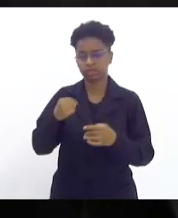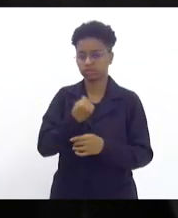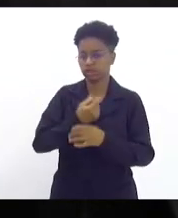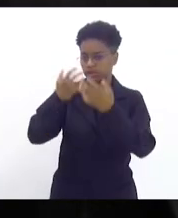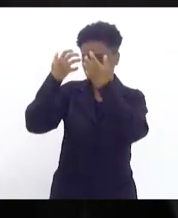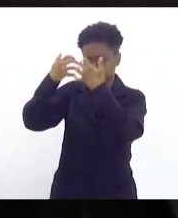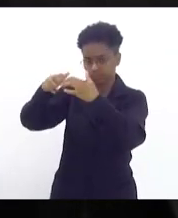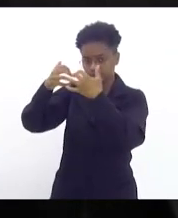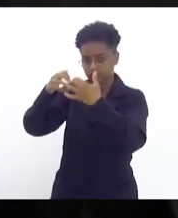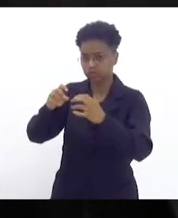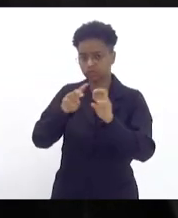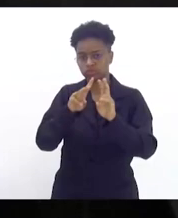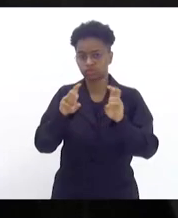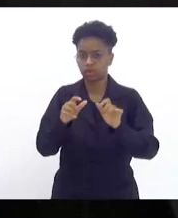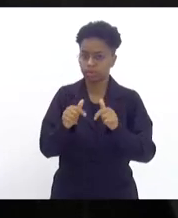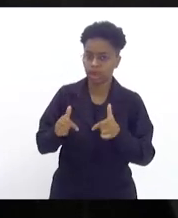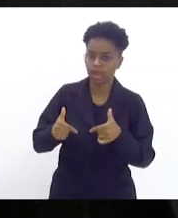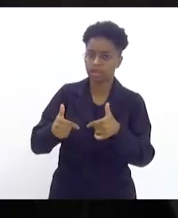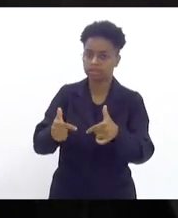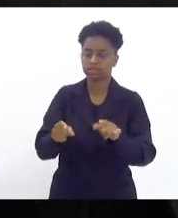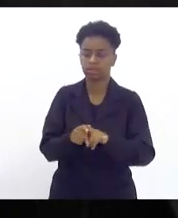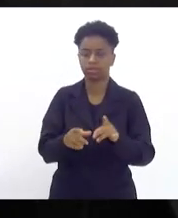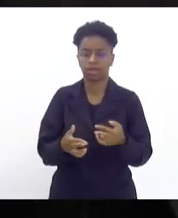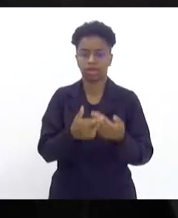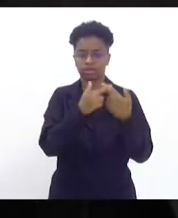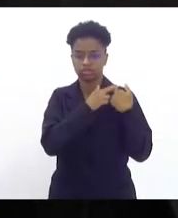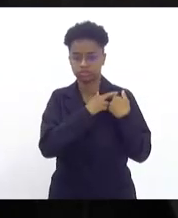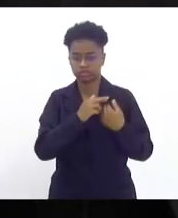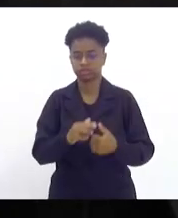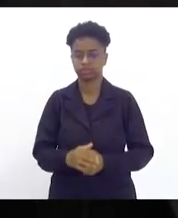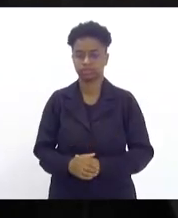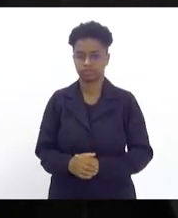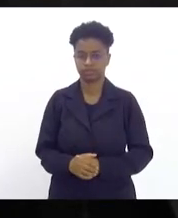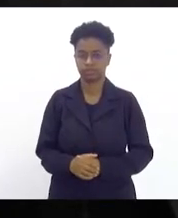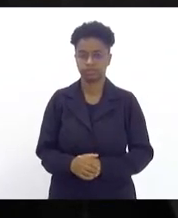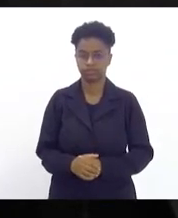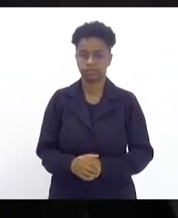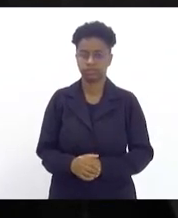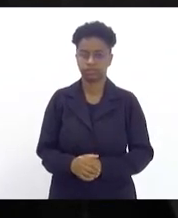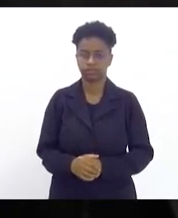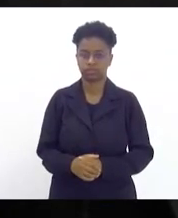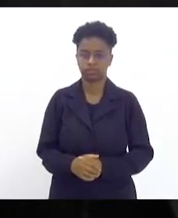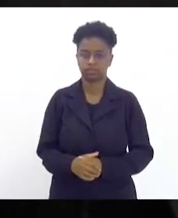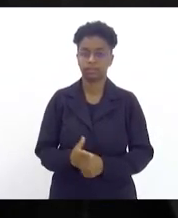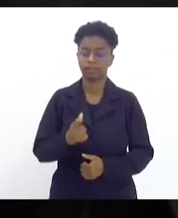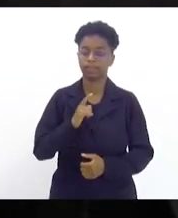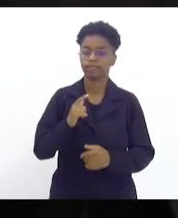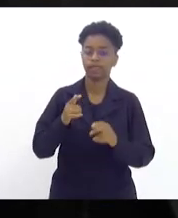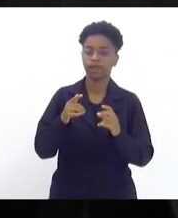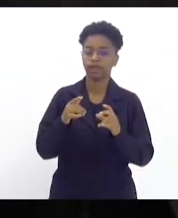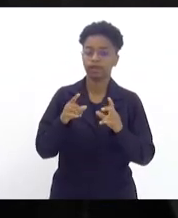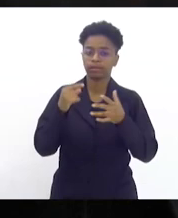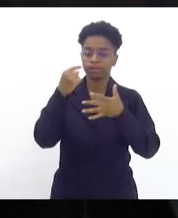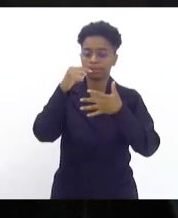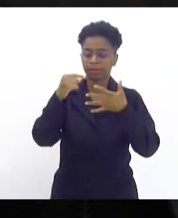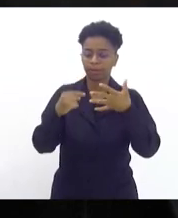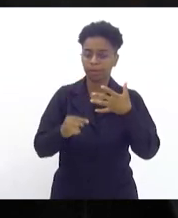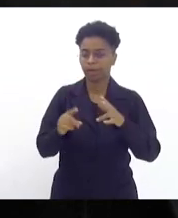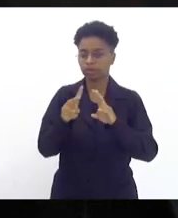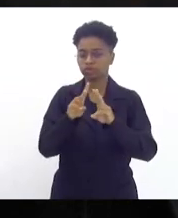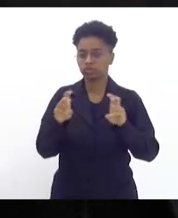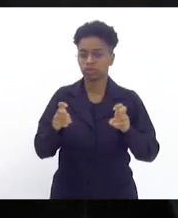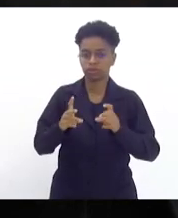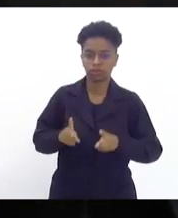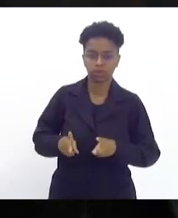questão da nossa atuação e responsabilidade naquilo que diz respeito à garantia da permanência